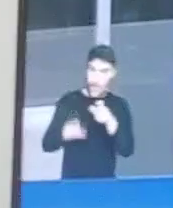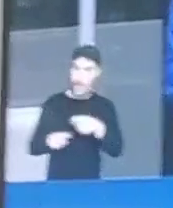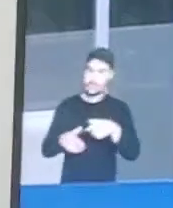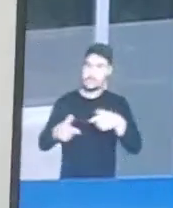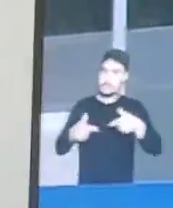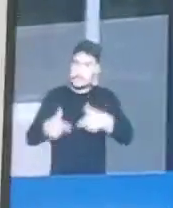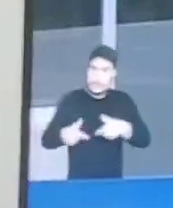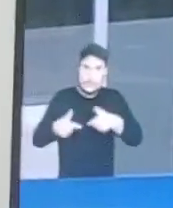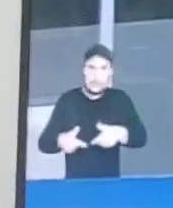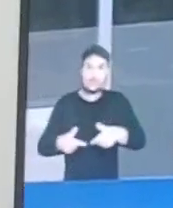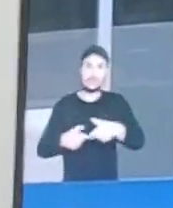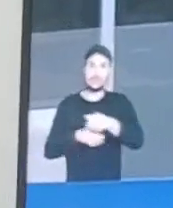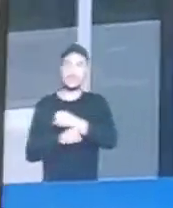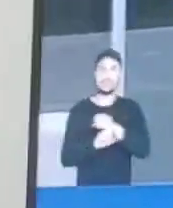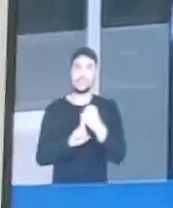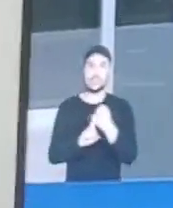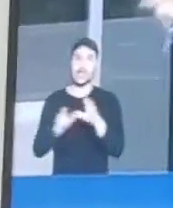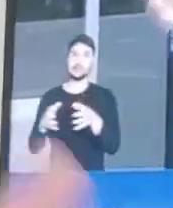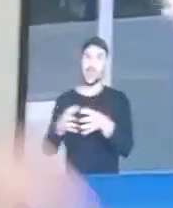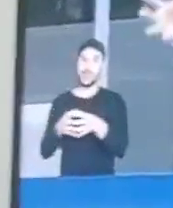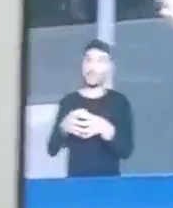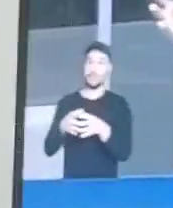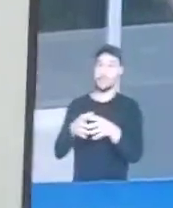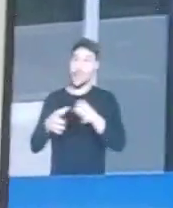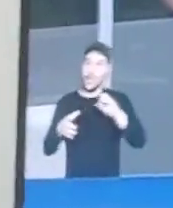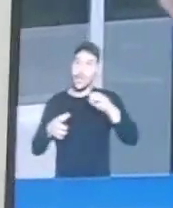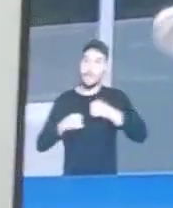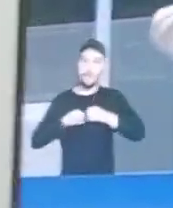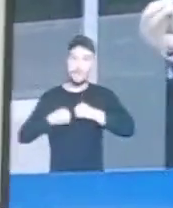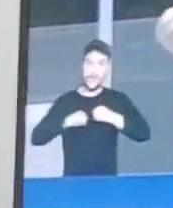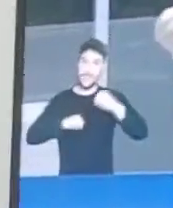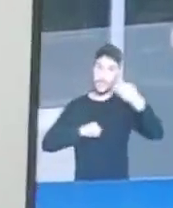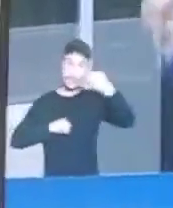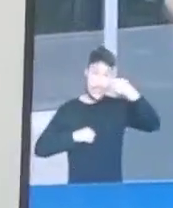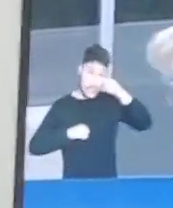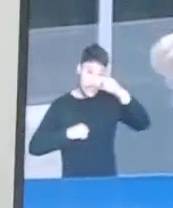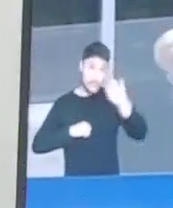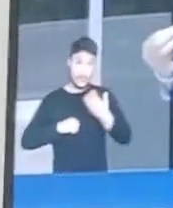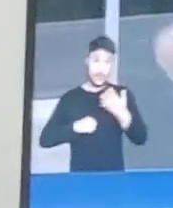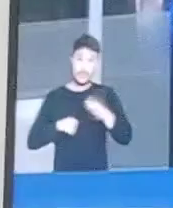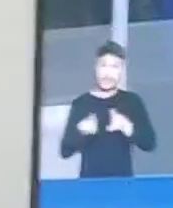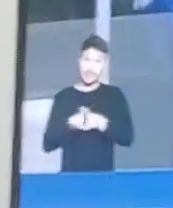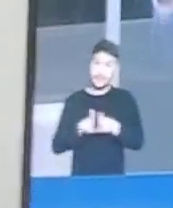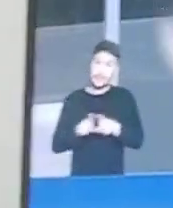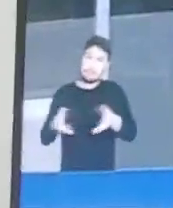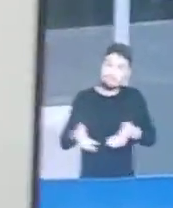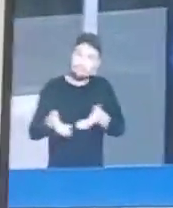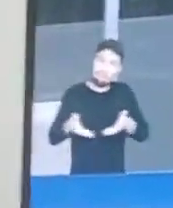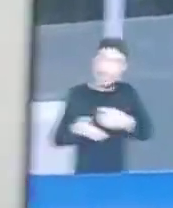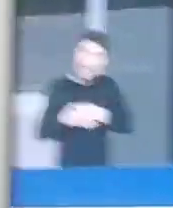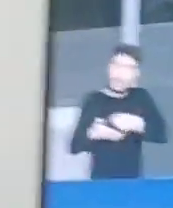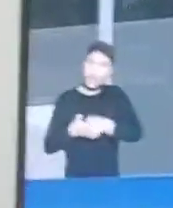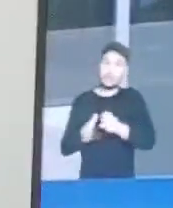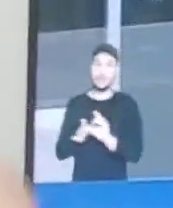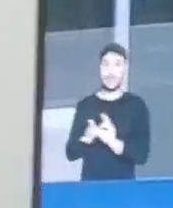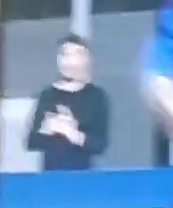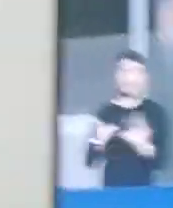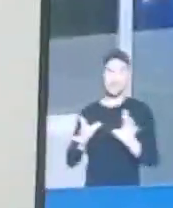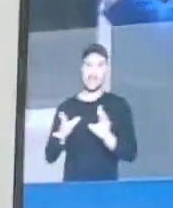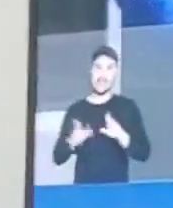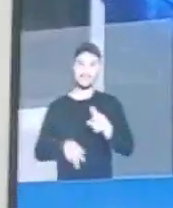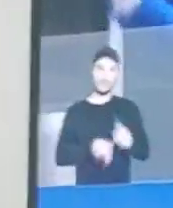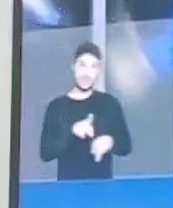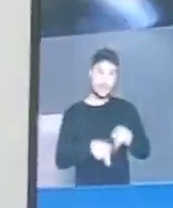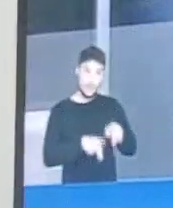enfermagem. E isso quer dizer o que? Que provavelmente nós poderemos sim ter a PEC aprovada